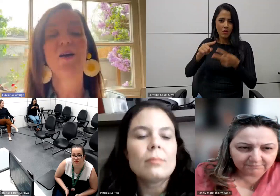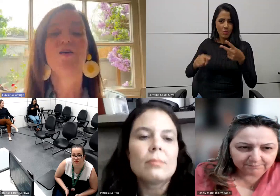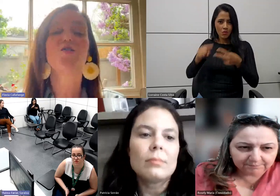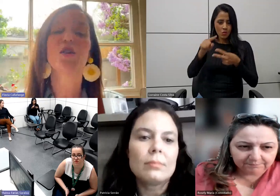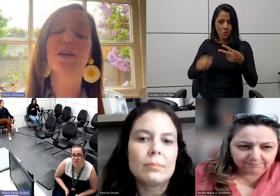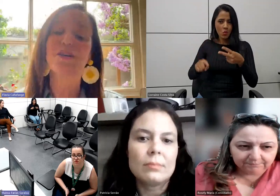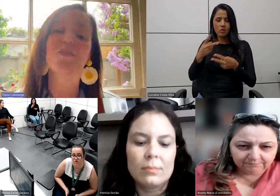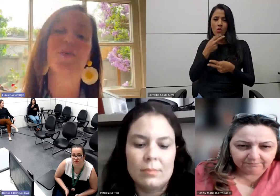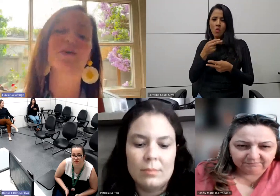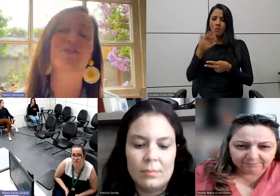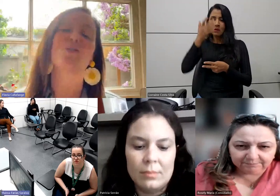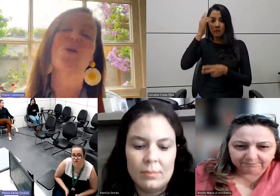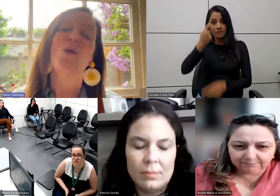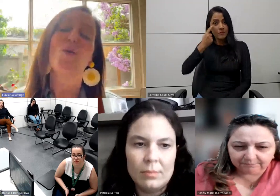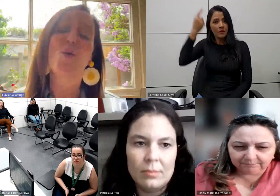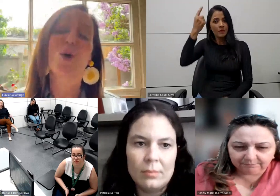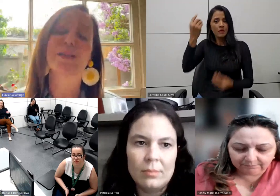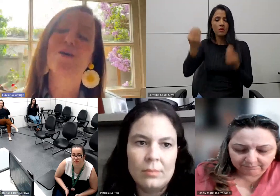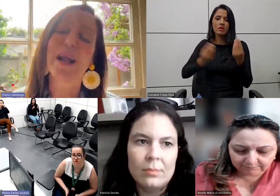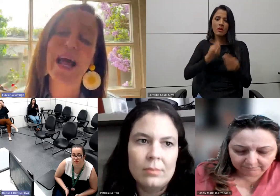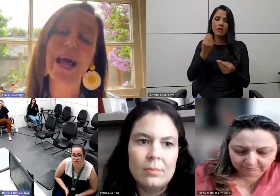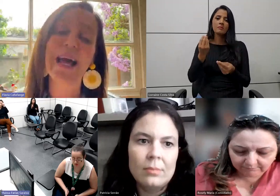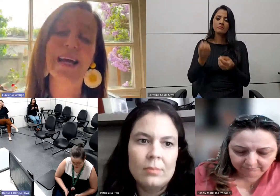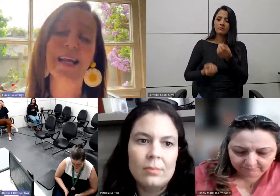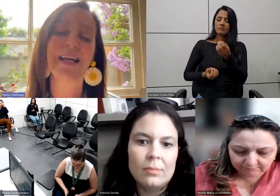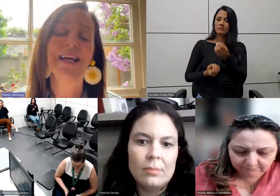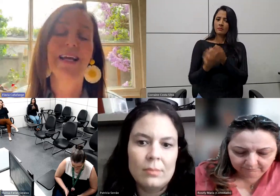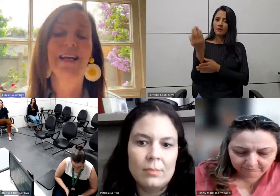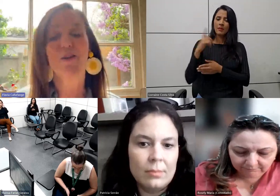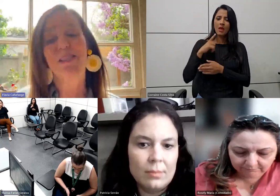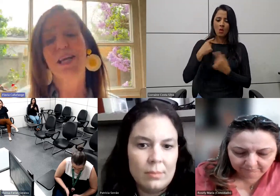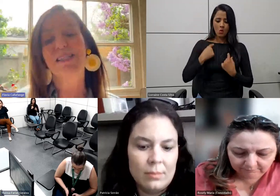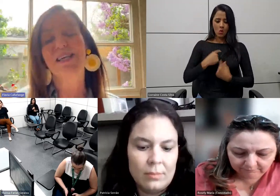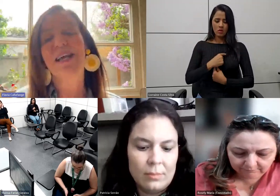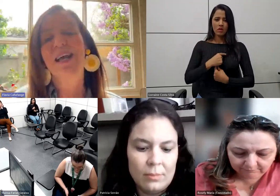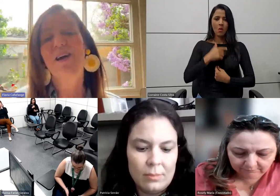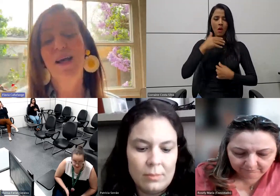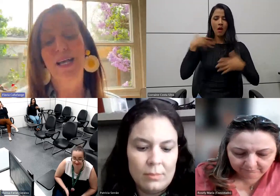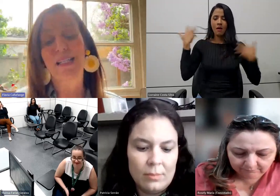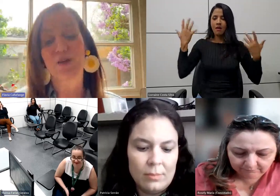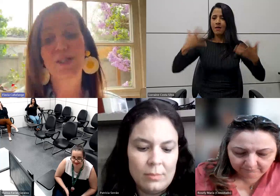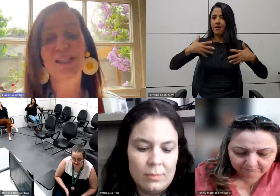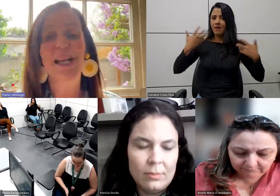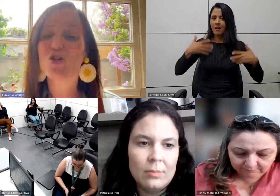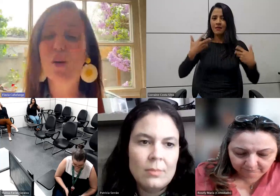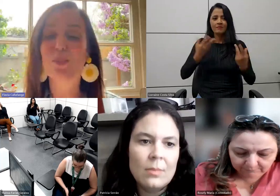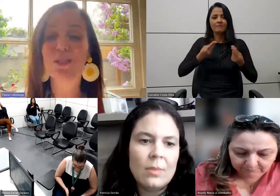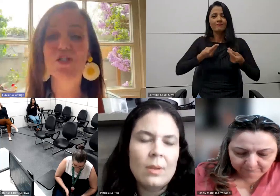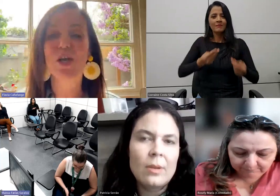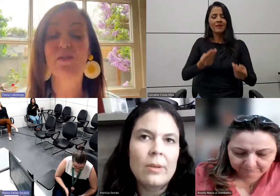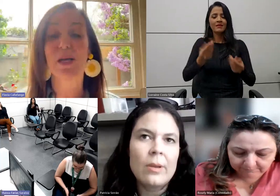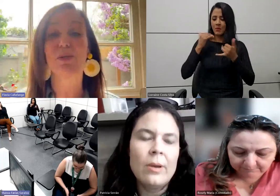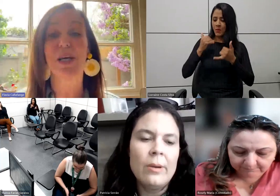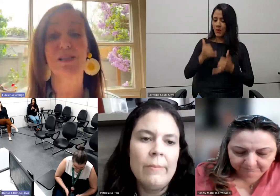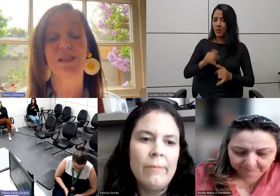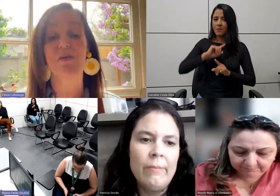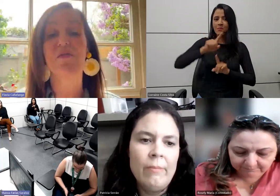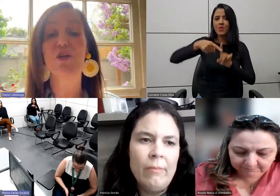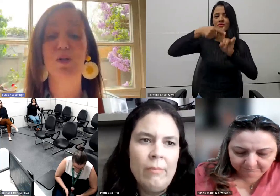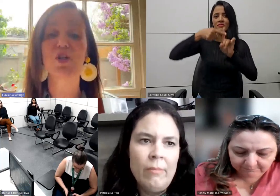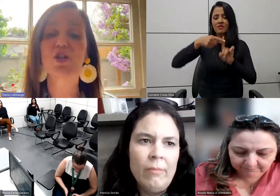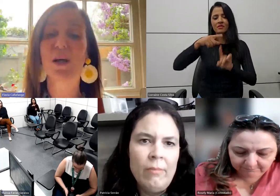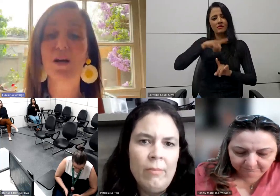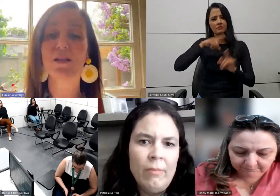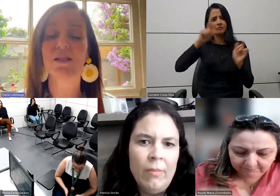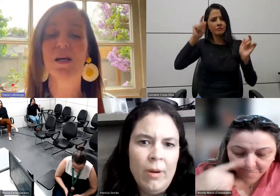a ideia de que fosse um cordão alegre, que trouxesse toda essa energia positiva, que pudesse